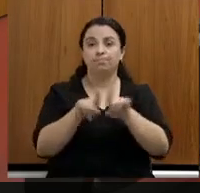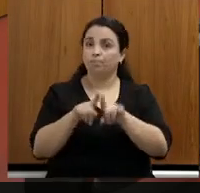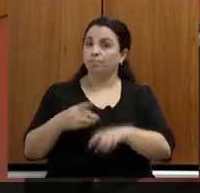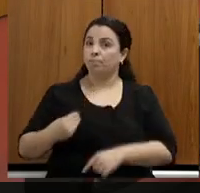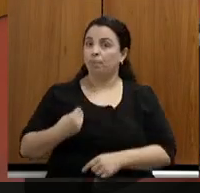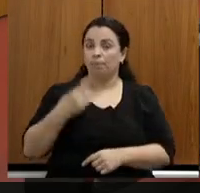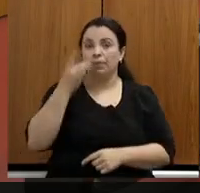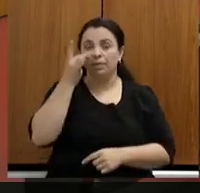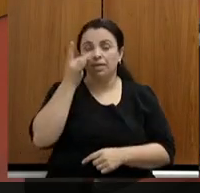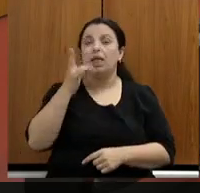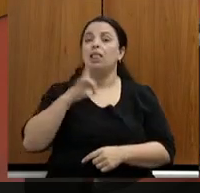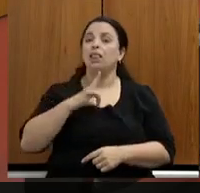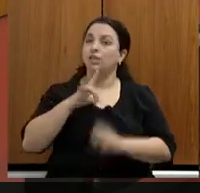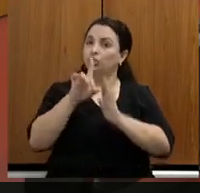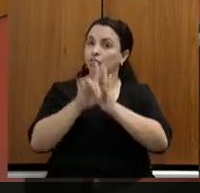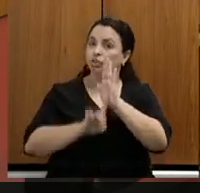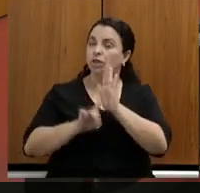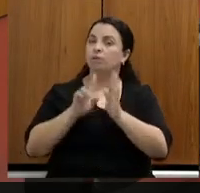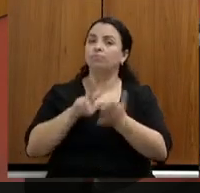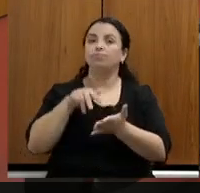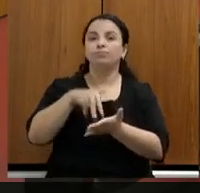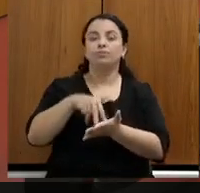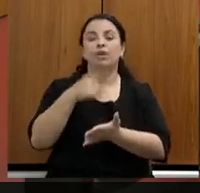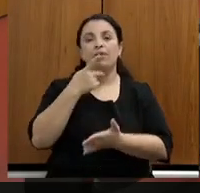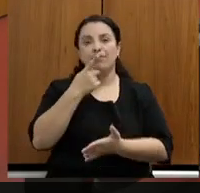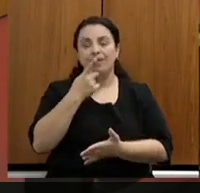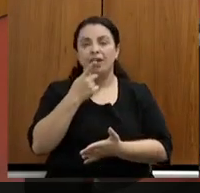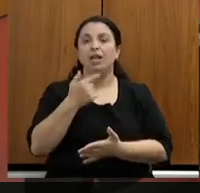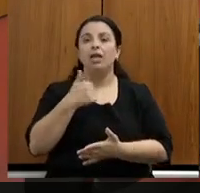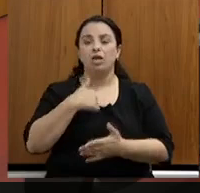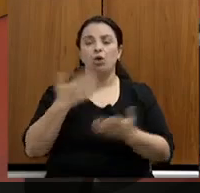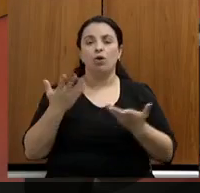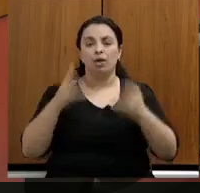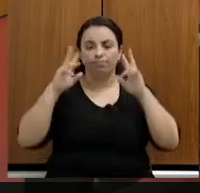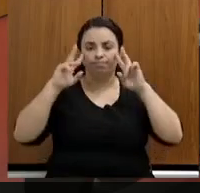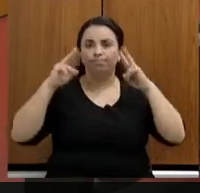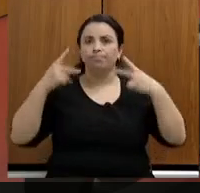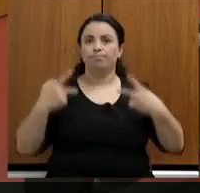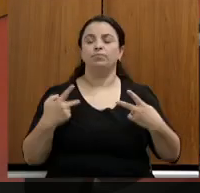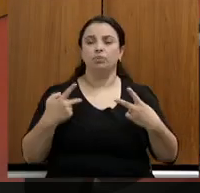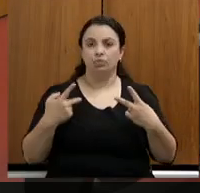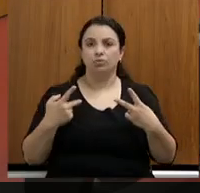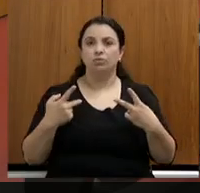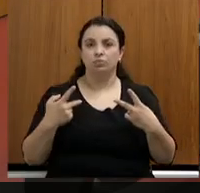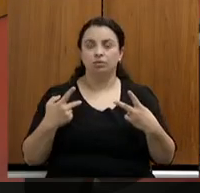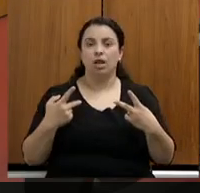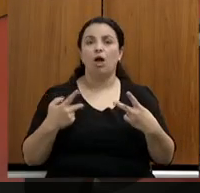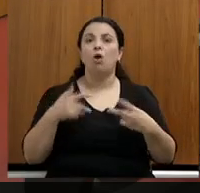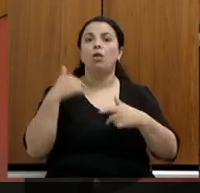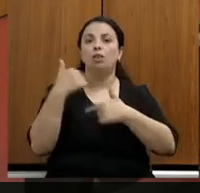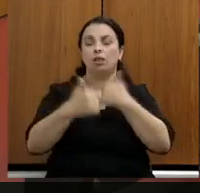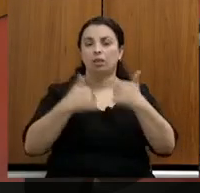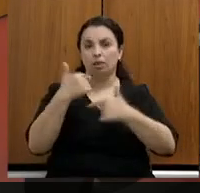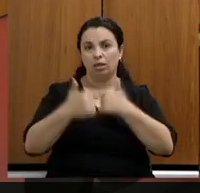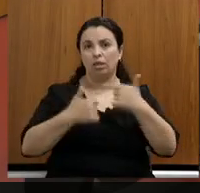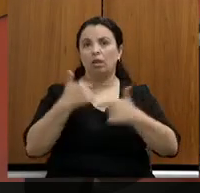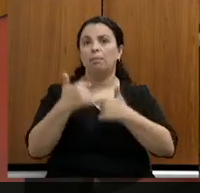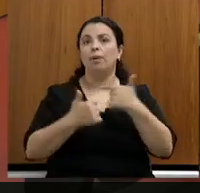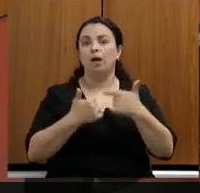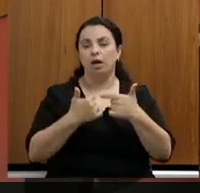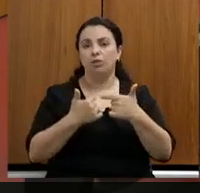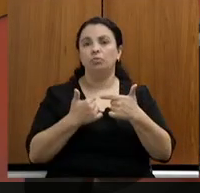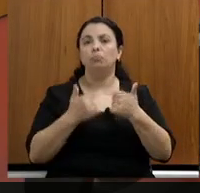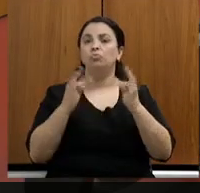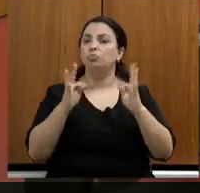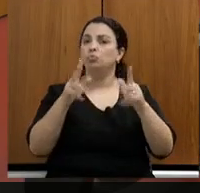direito à fala, e eu quero aqui fazer o meu reconhecimento ao grandioso trabalho realizado pelos servidores.